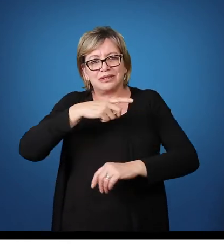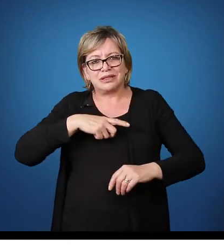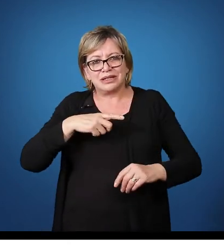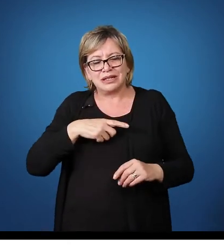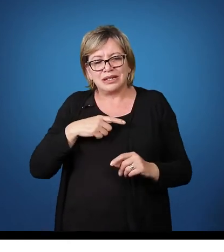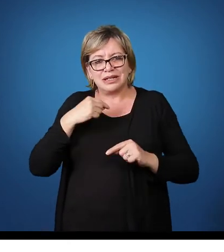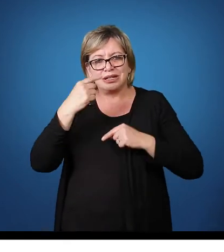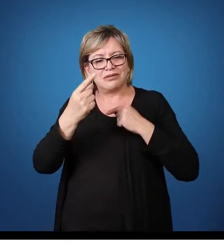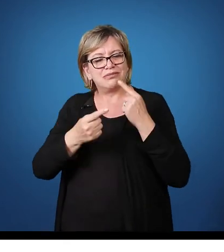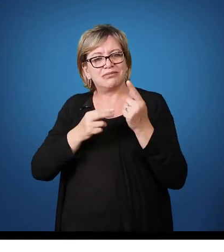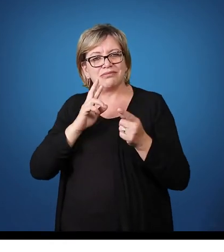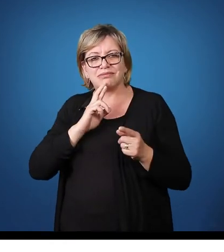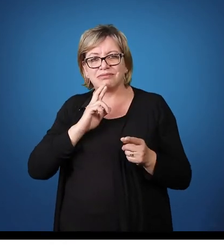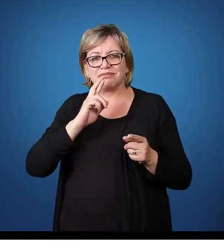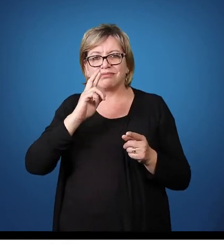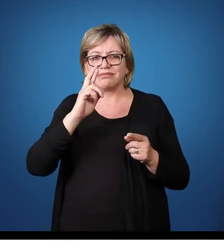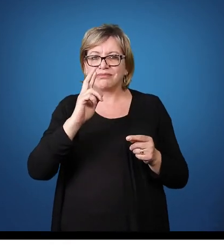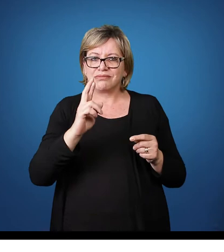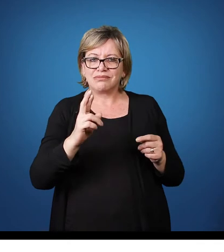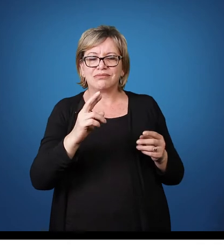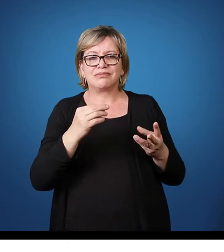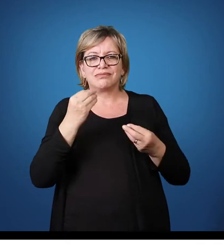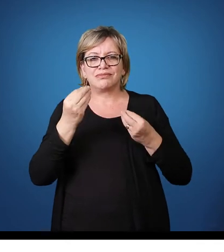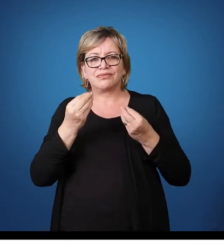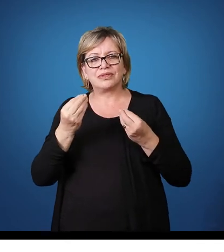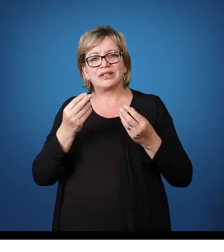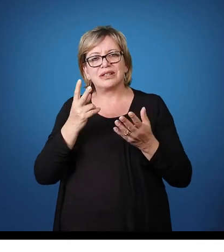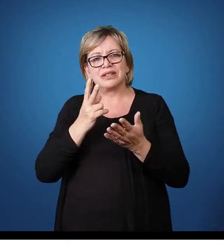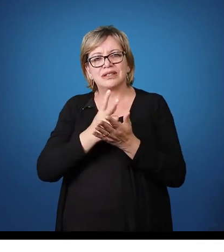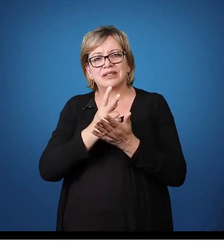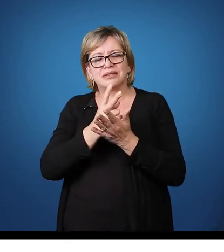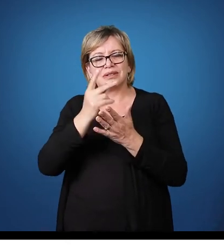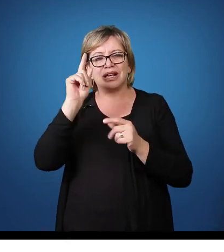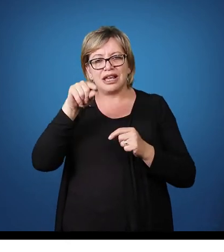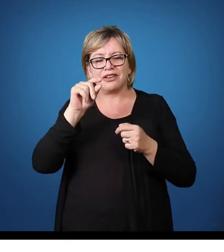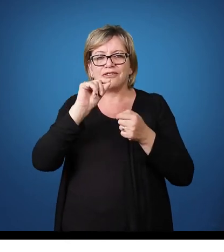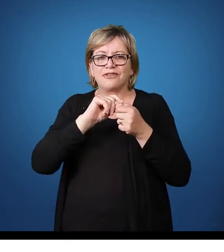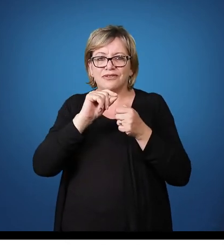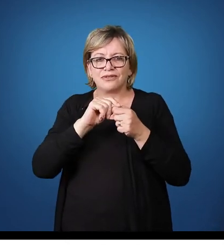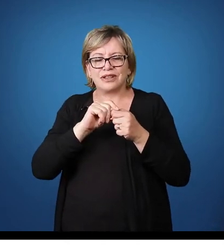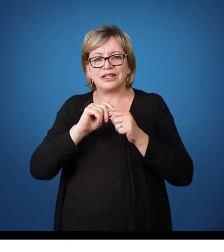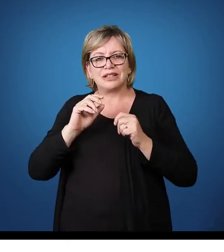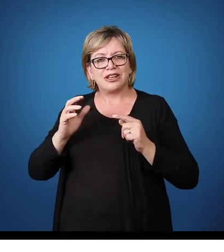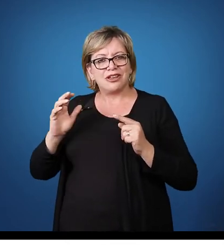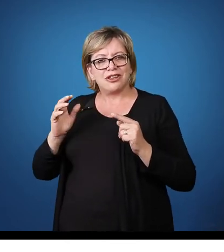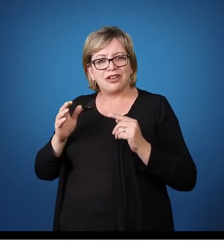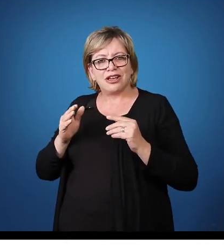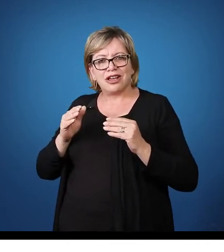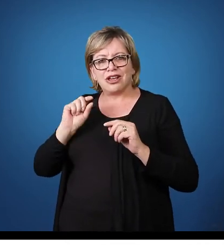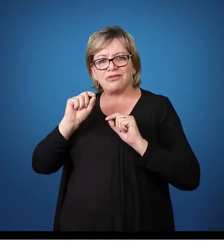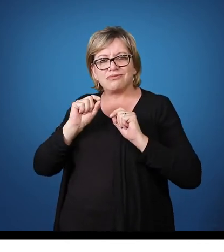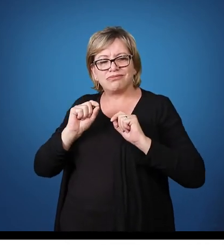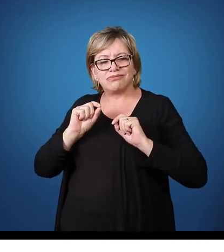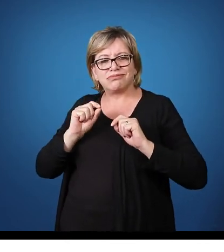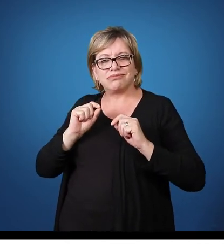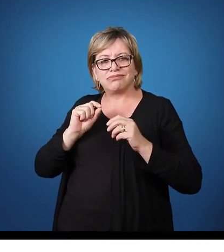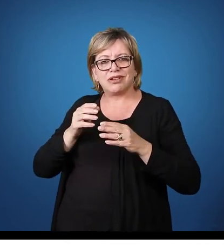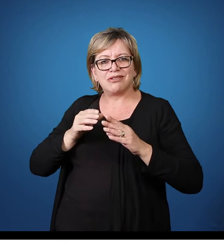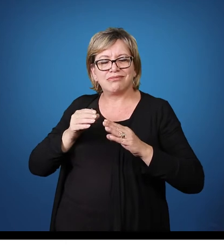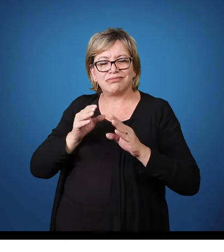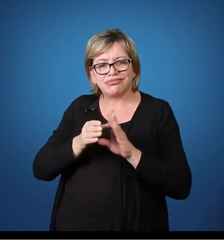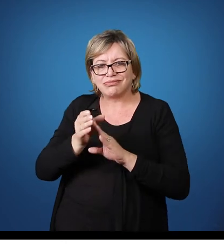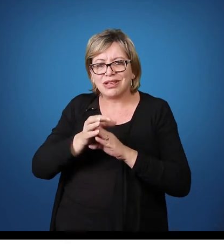resultado, pelo que a professora nos relatou, são realizadas as intervenções necessárias. Com isso, nós podemos